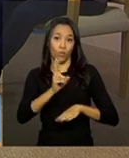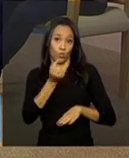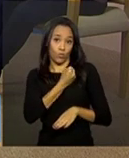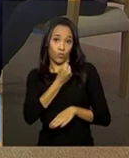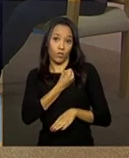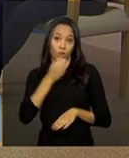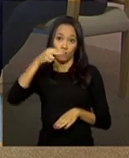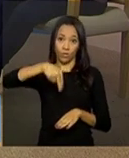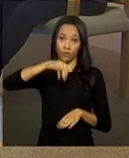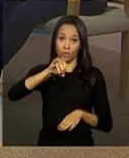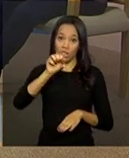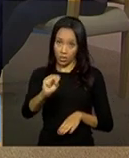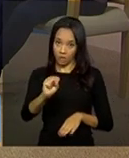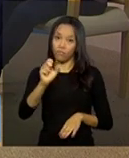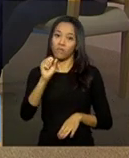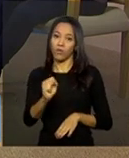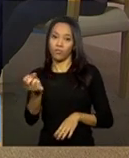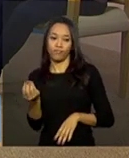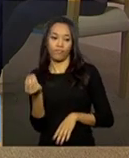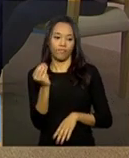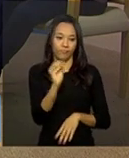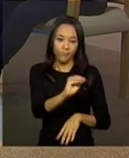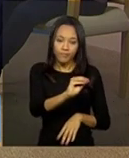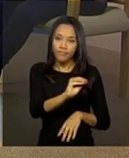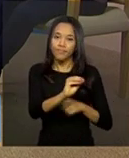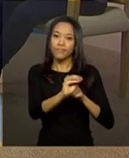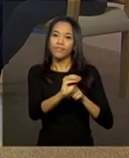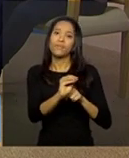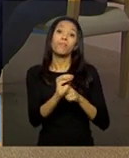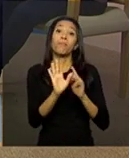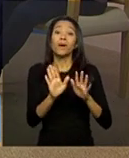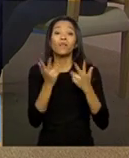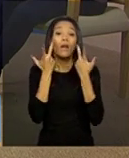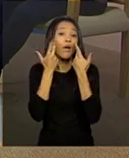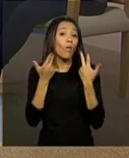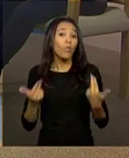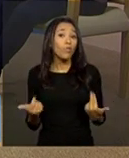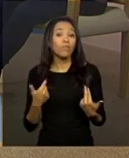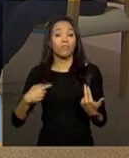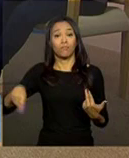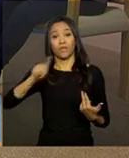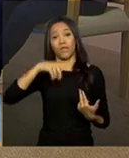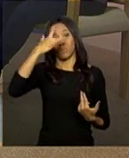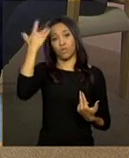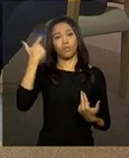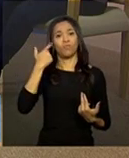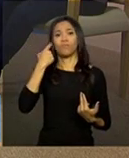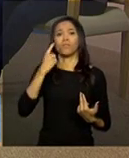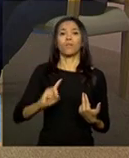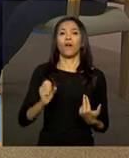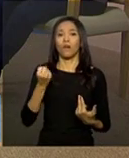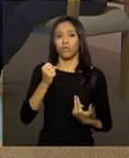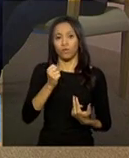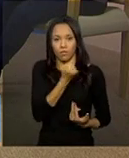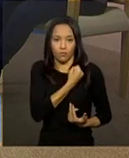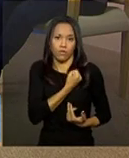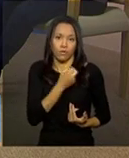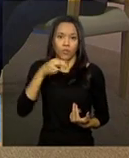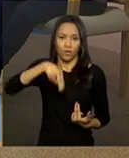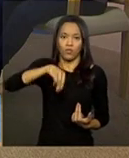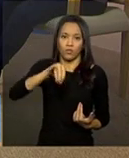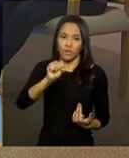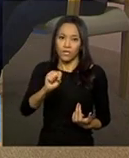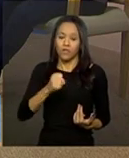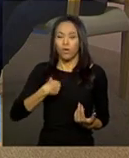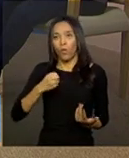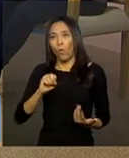NIS. Então, é também bastante comum que as pessoas não saibam o número do seu NIS, ou que às vezes se